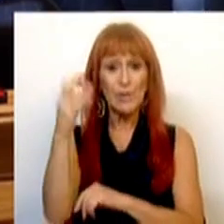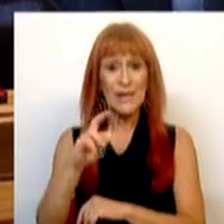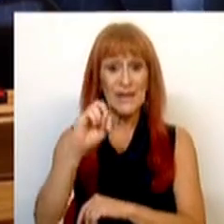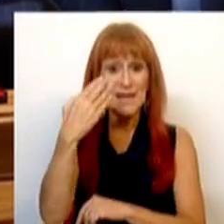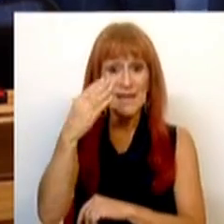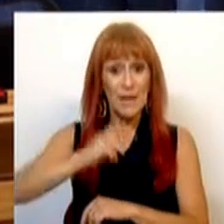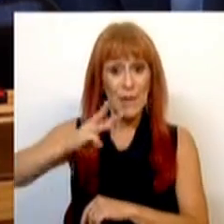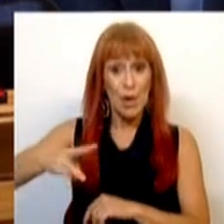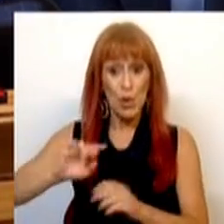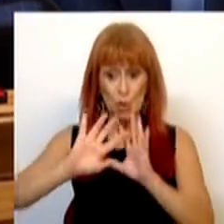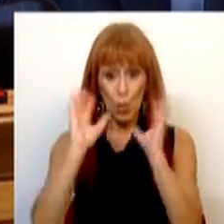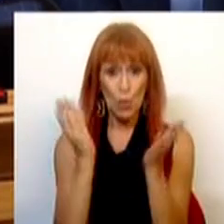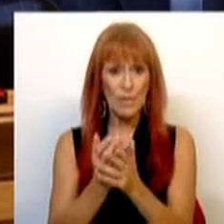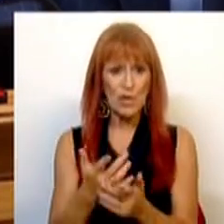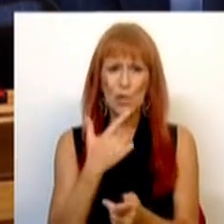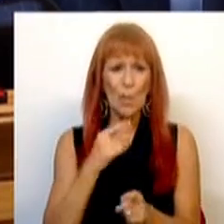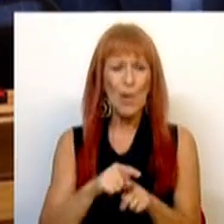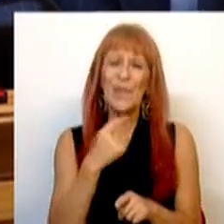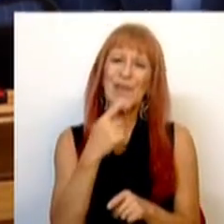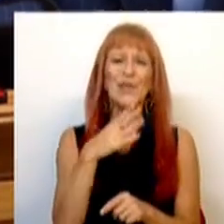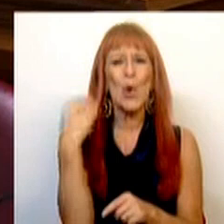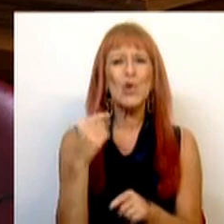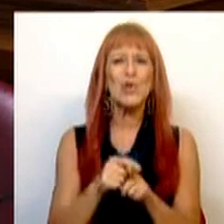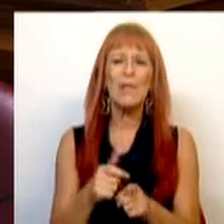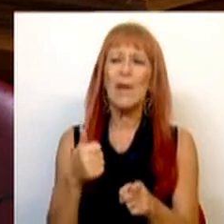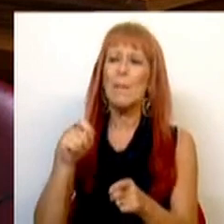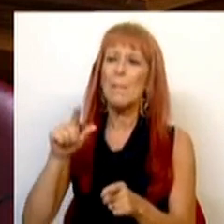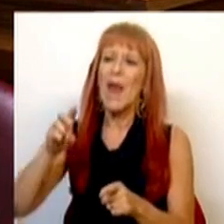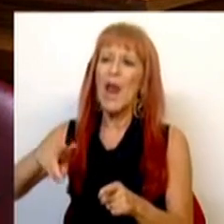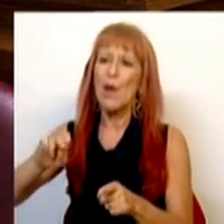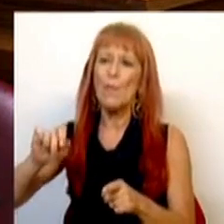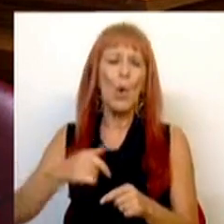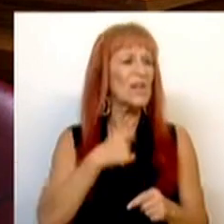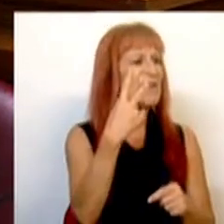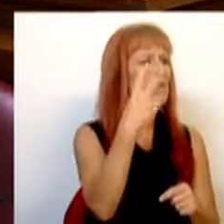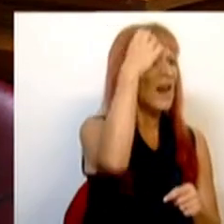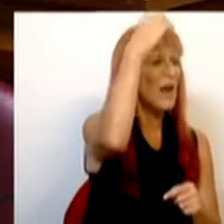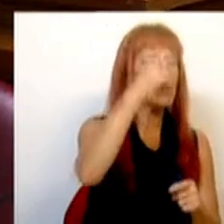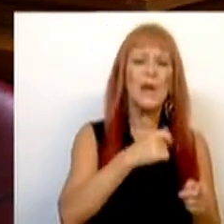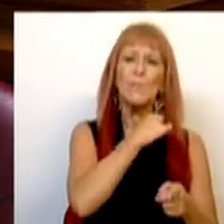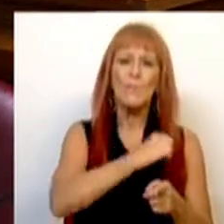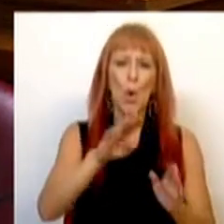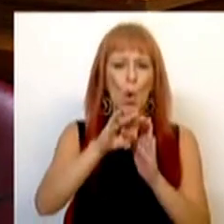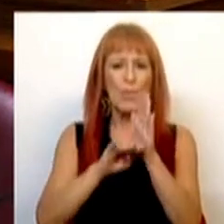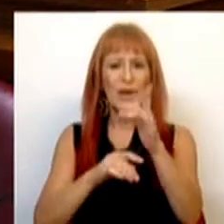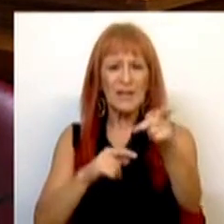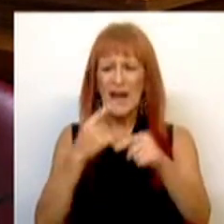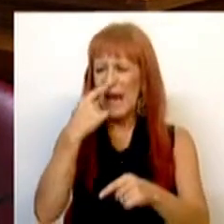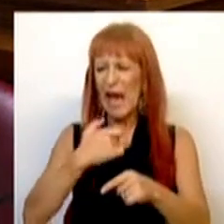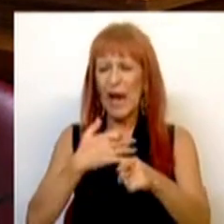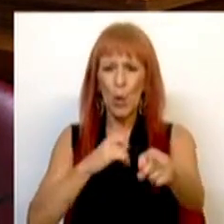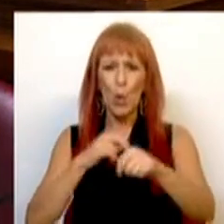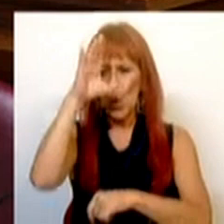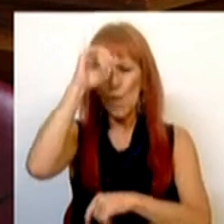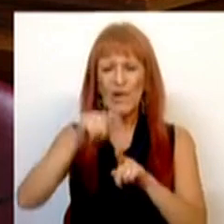milhões na globalidade. Não podemos dizer ao jovem de Belmonte ou de Vila de Rei que é elegível ao programa que está errado,